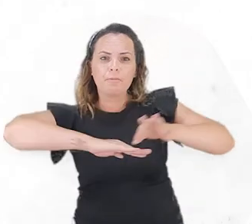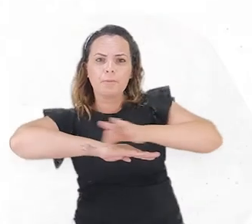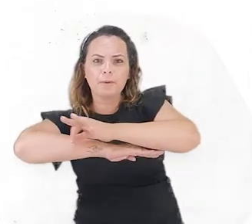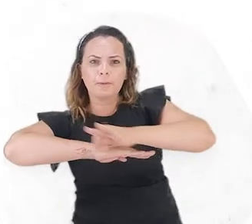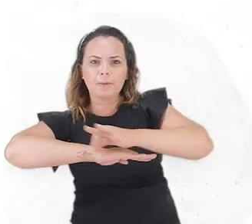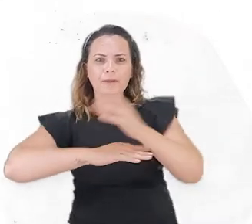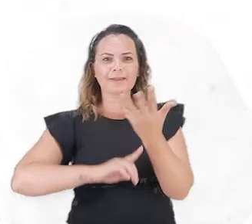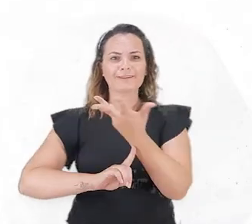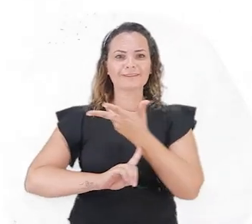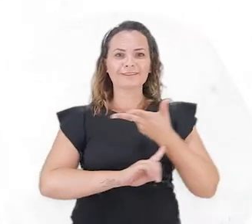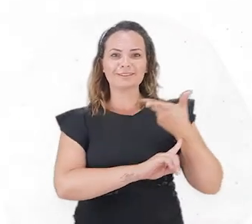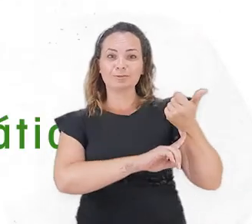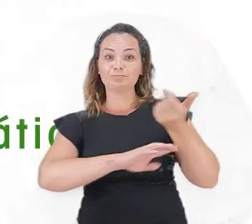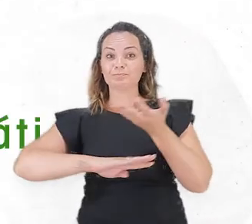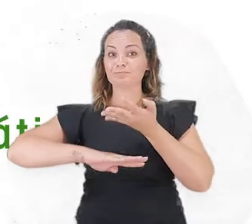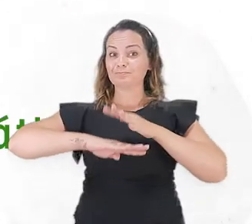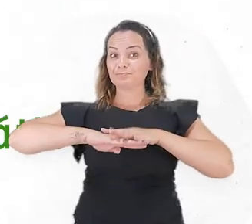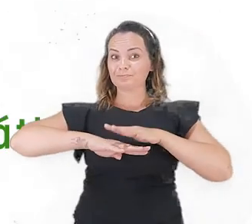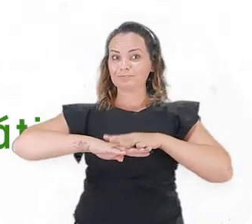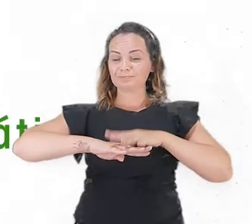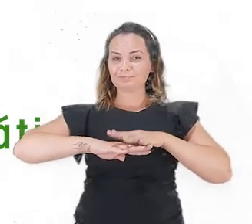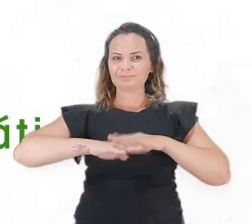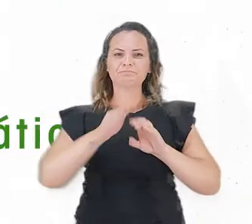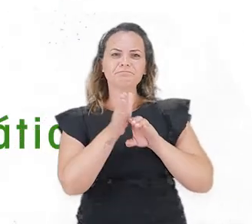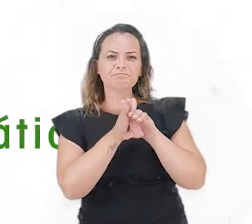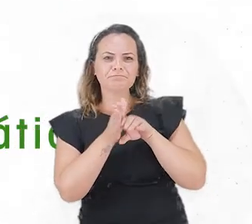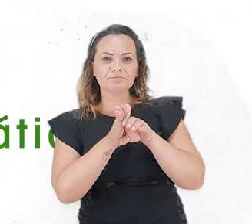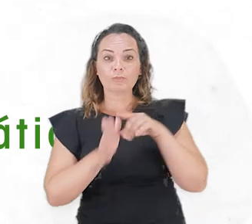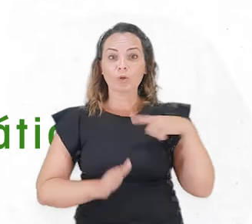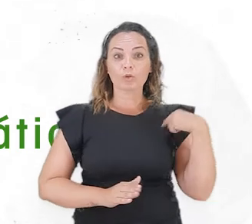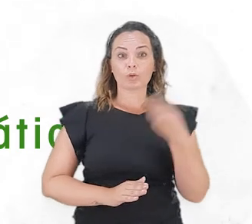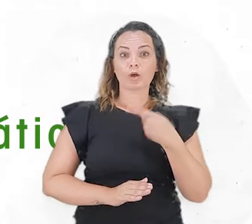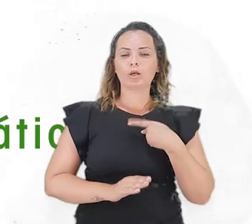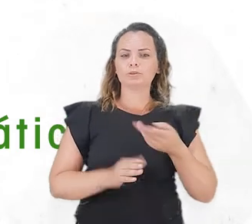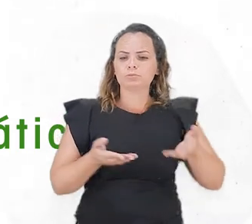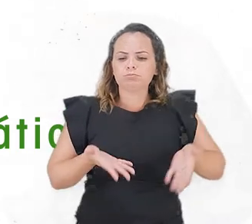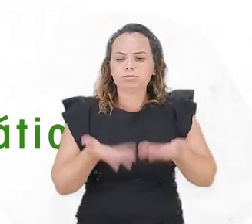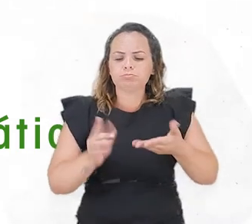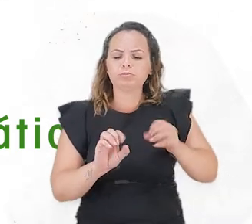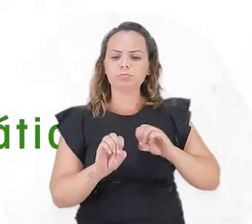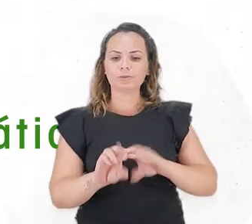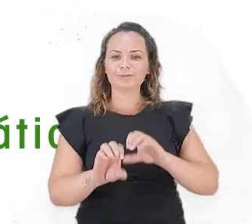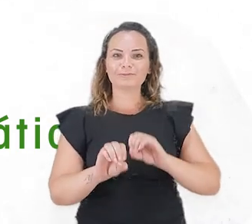engenharia, artes e matemática. E são esses conceitos que nós buscamos trabalhar com o nosso